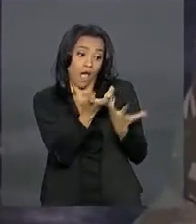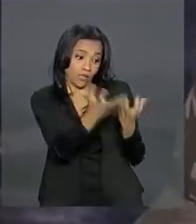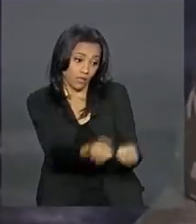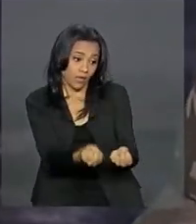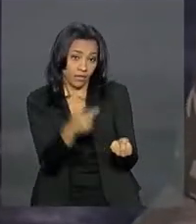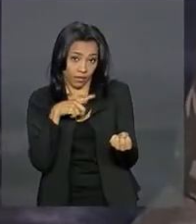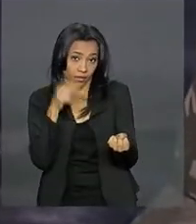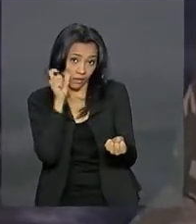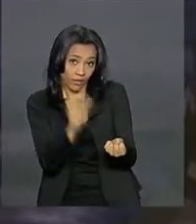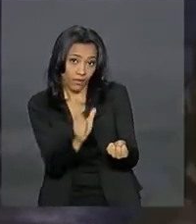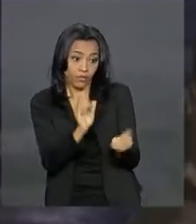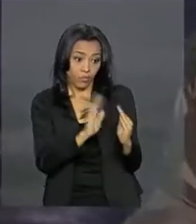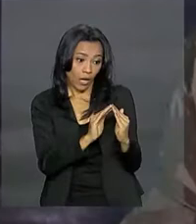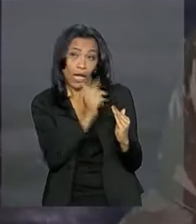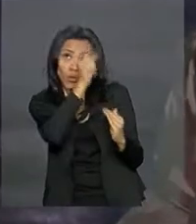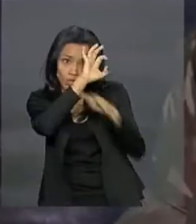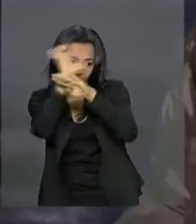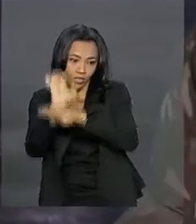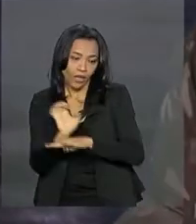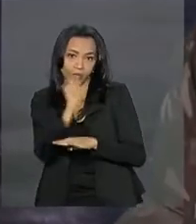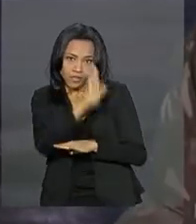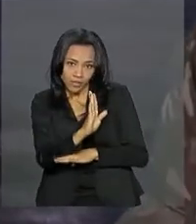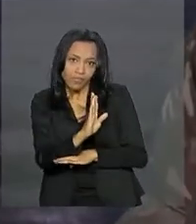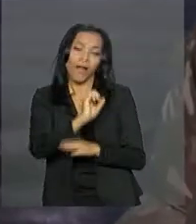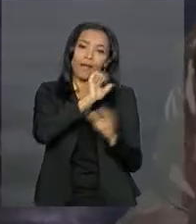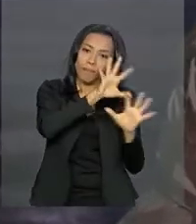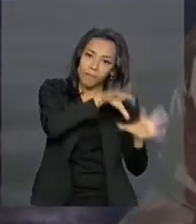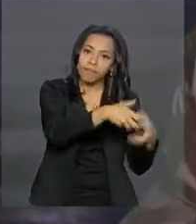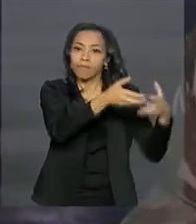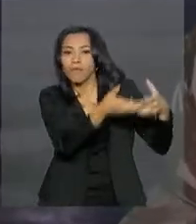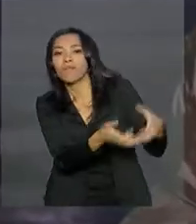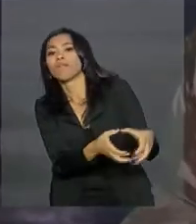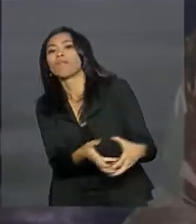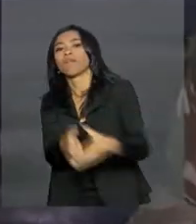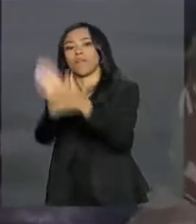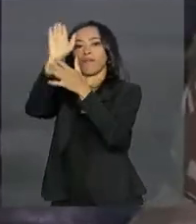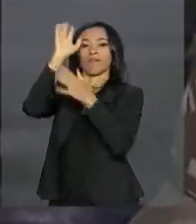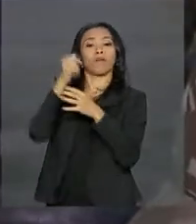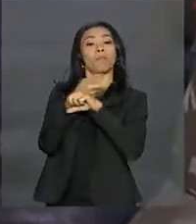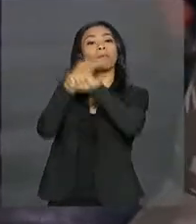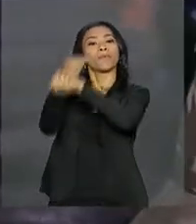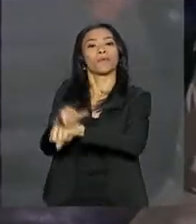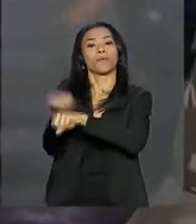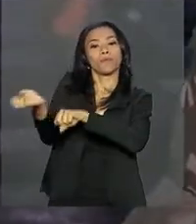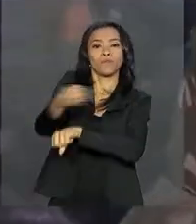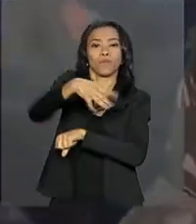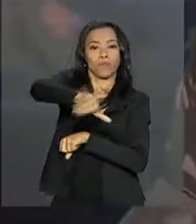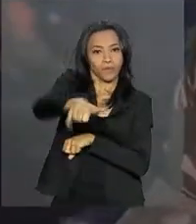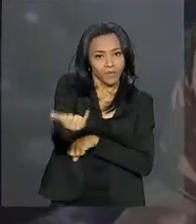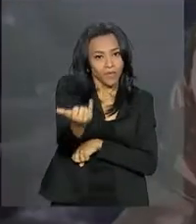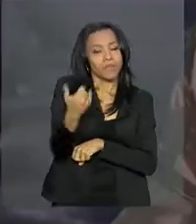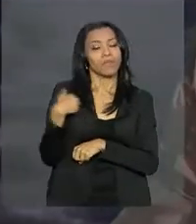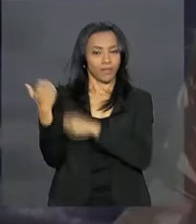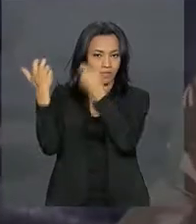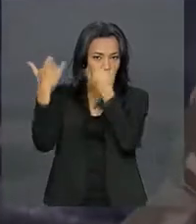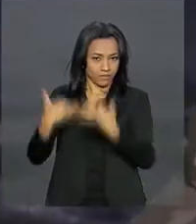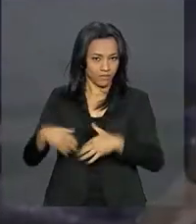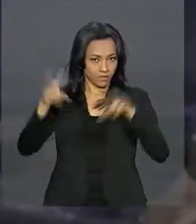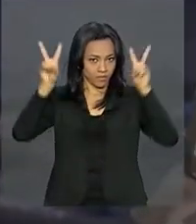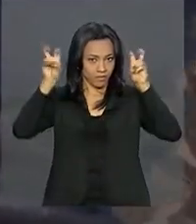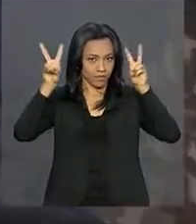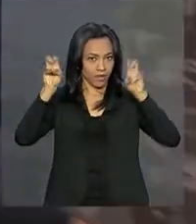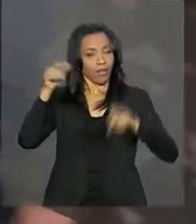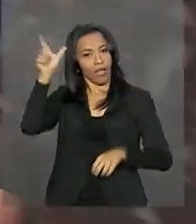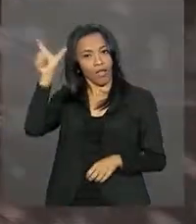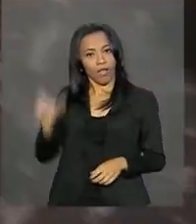interesse em seguir para outras regiões do país, onde podem buscar novas oportunidades. Para falar sobre esse assunto, eu